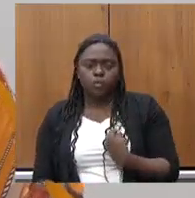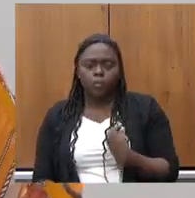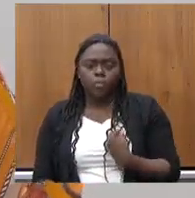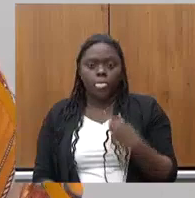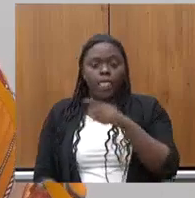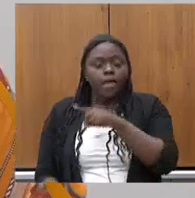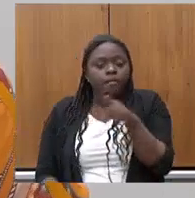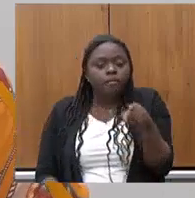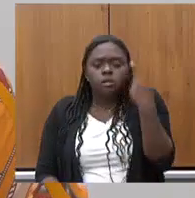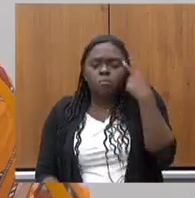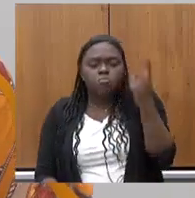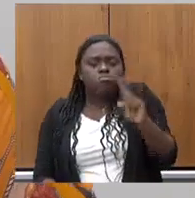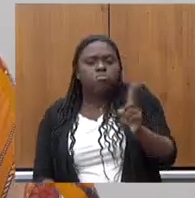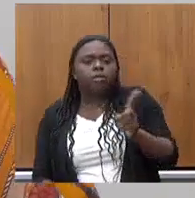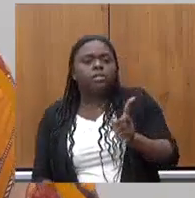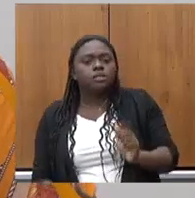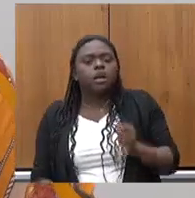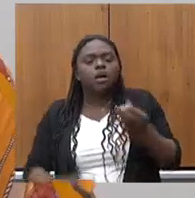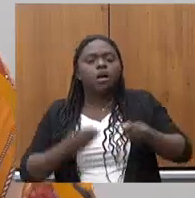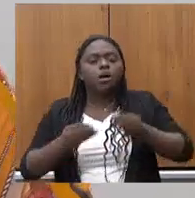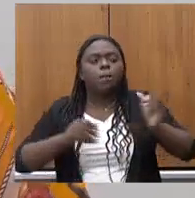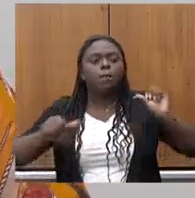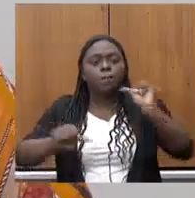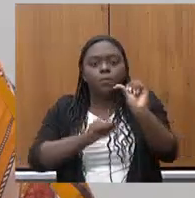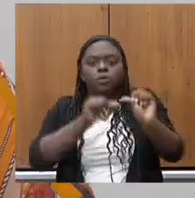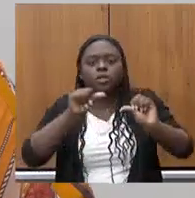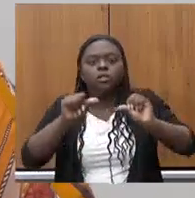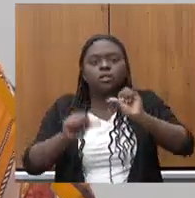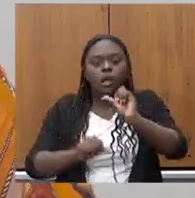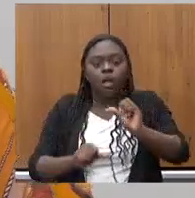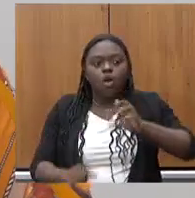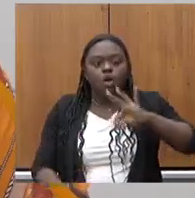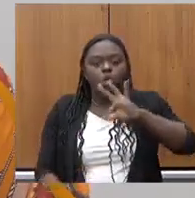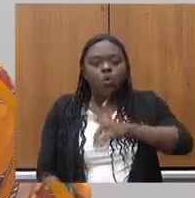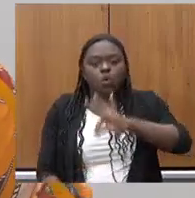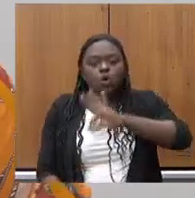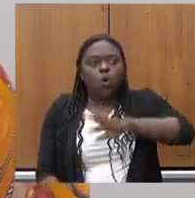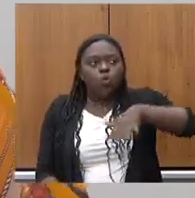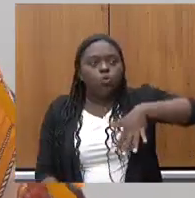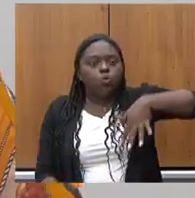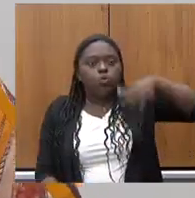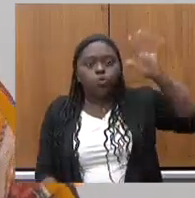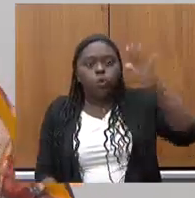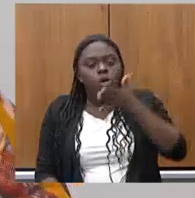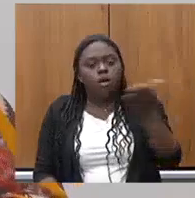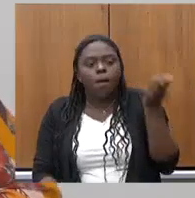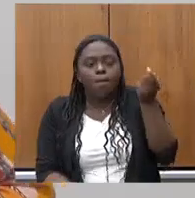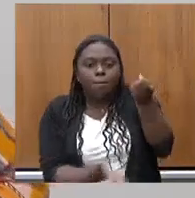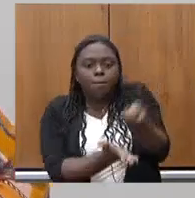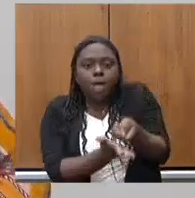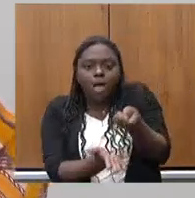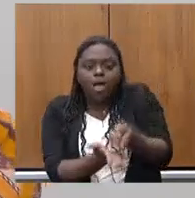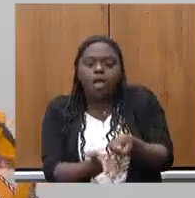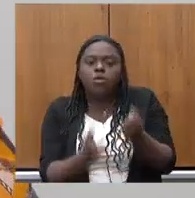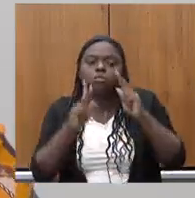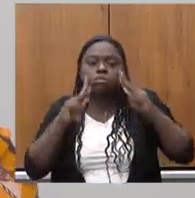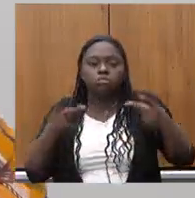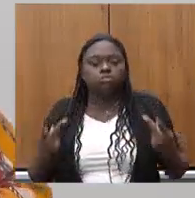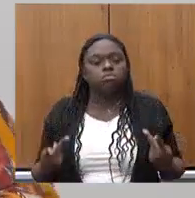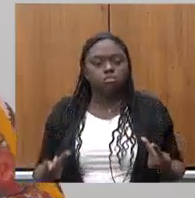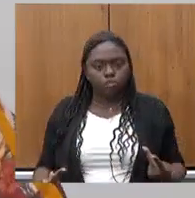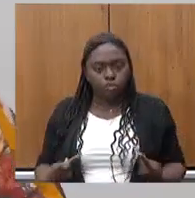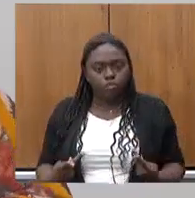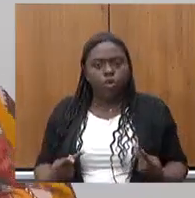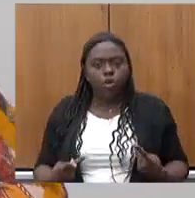vocês sequer pensaram em alterar os altíssimos salários que vocês pagam para vocês mesmos em função